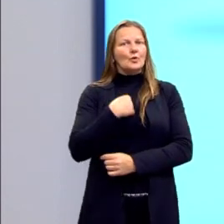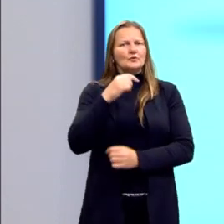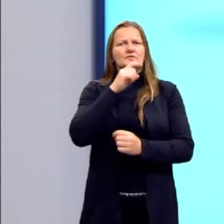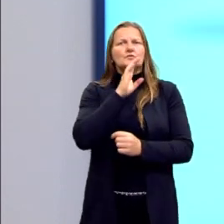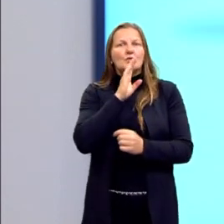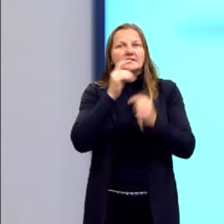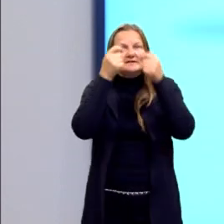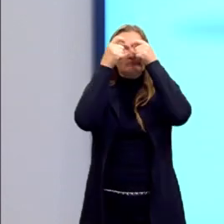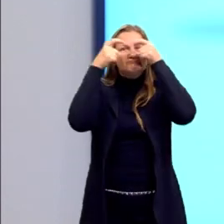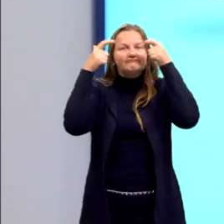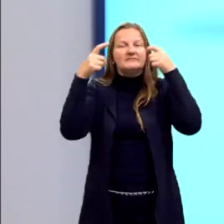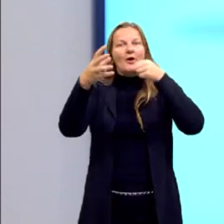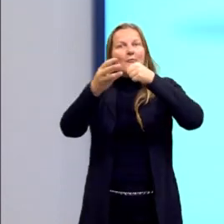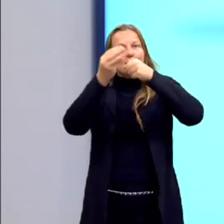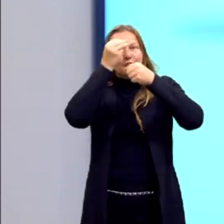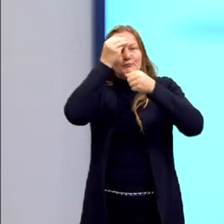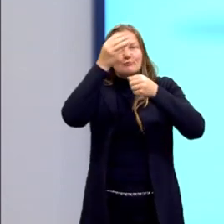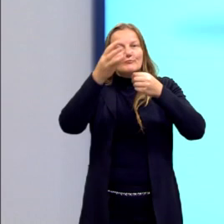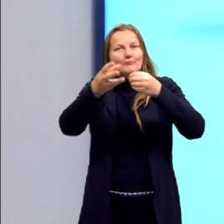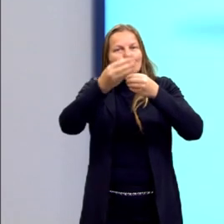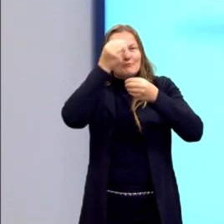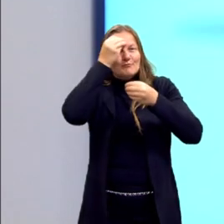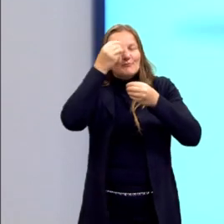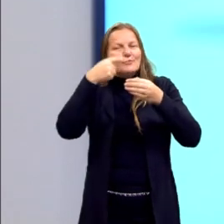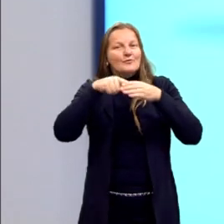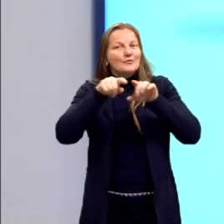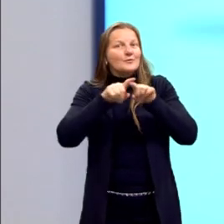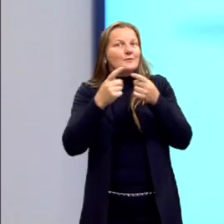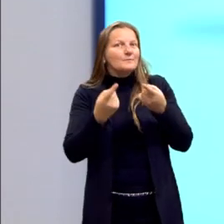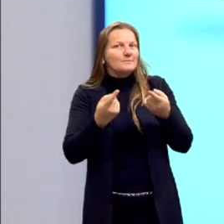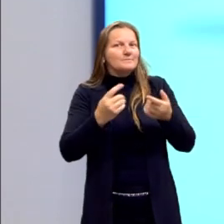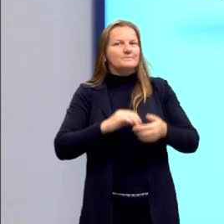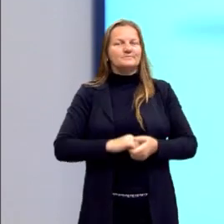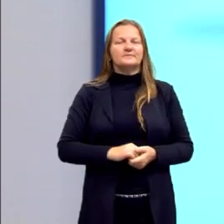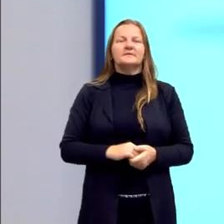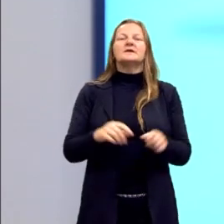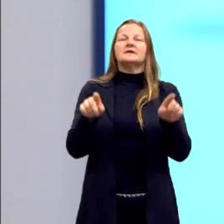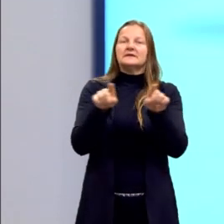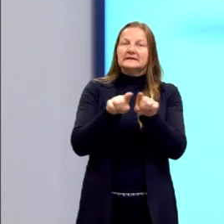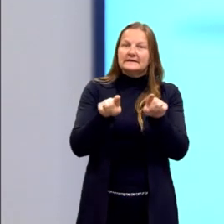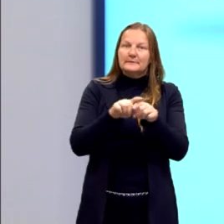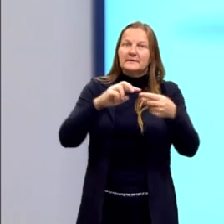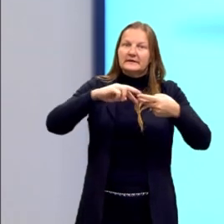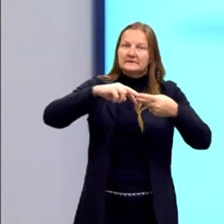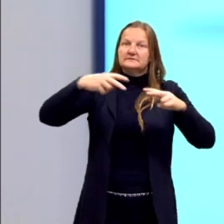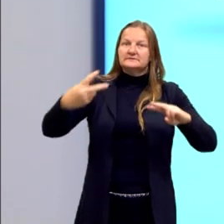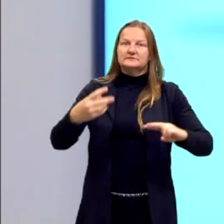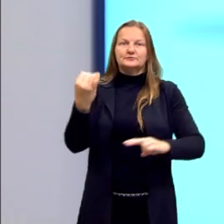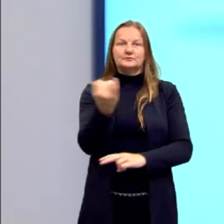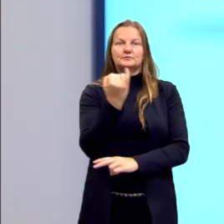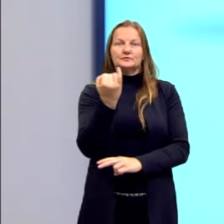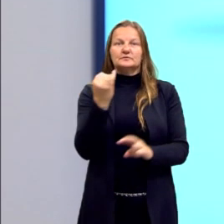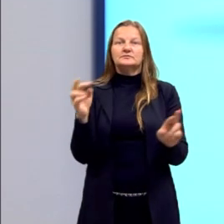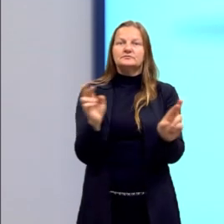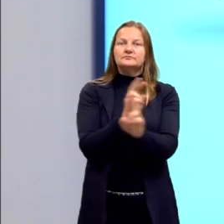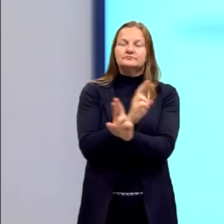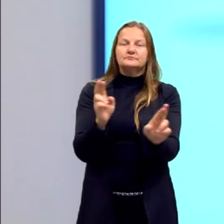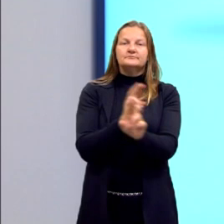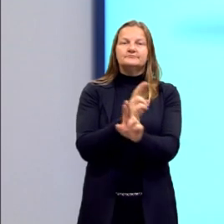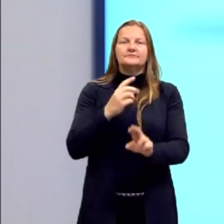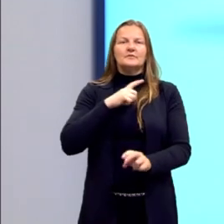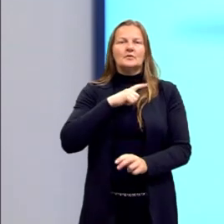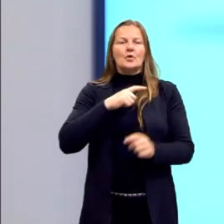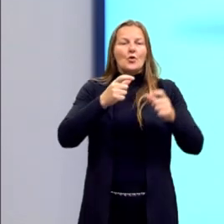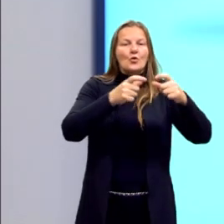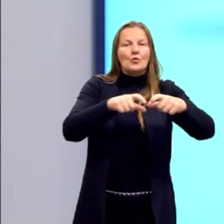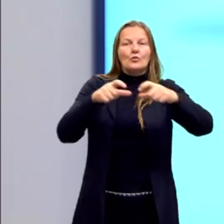conhecimento e também a análise. Ela também vai estar relacionada a